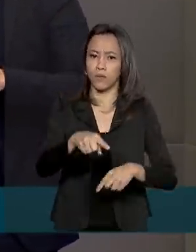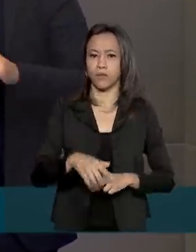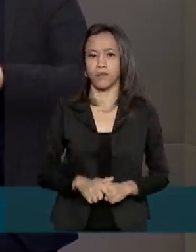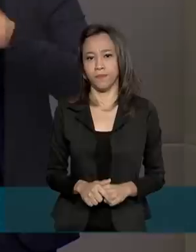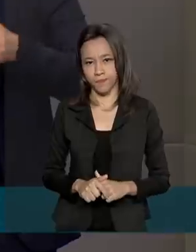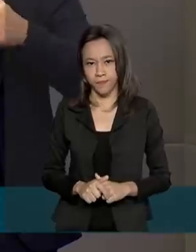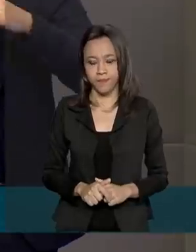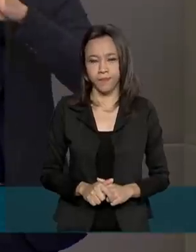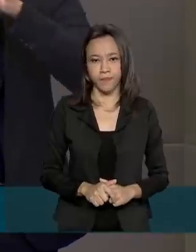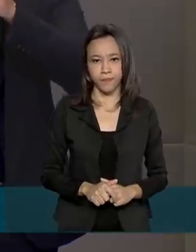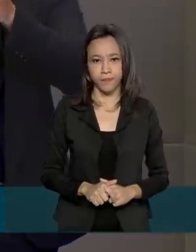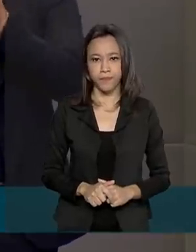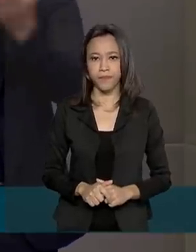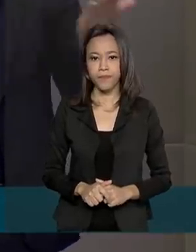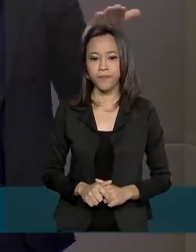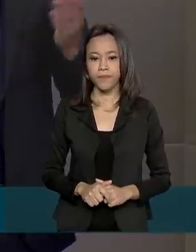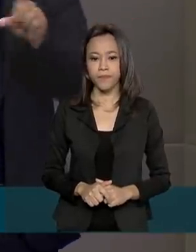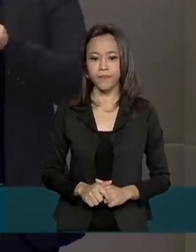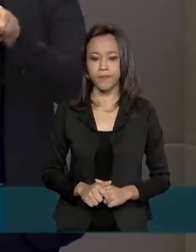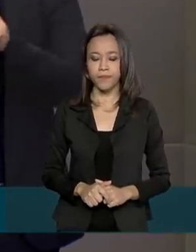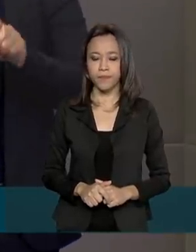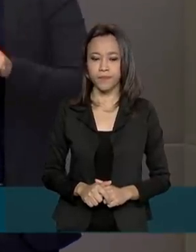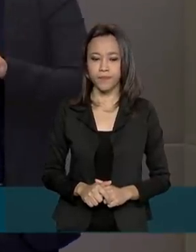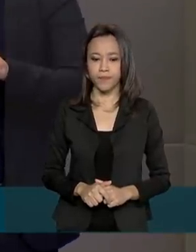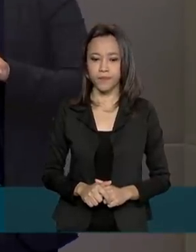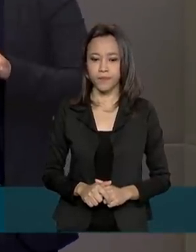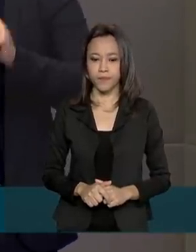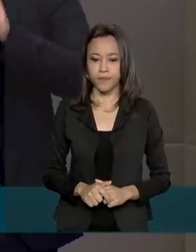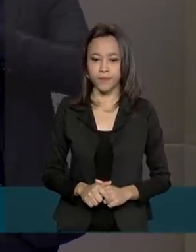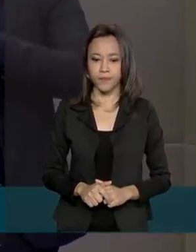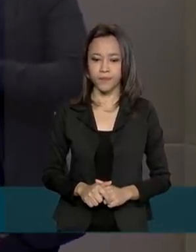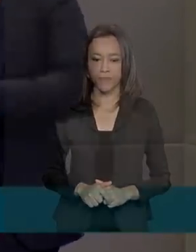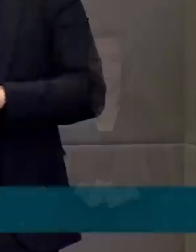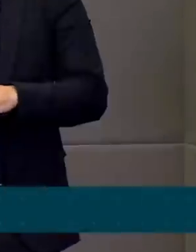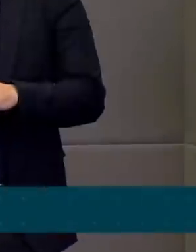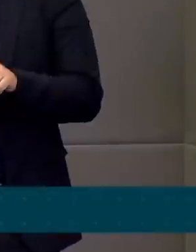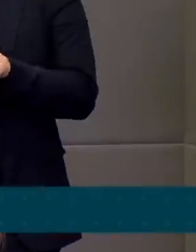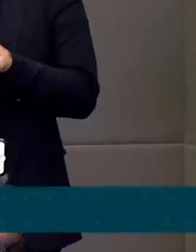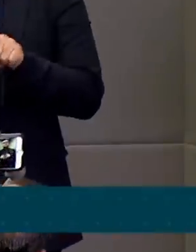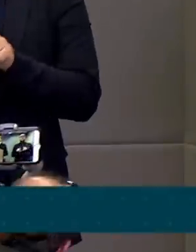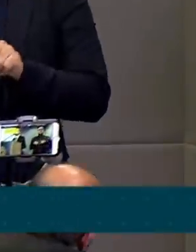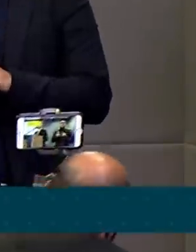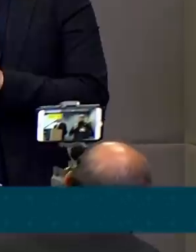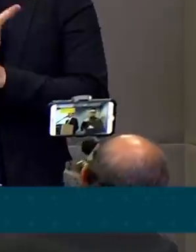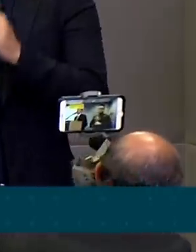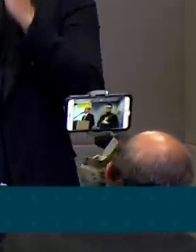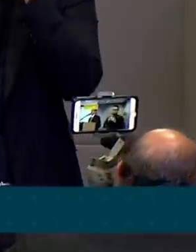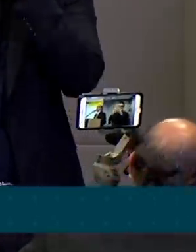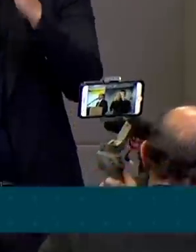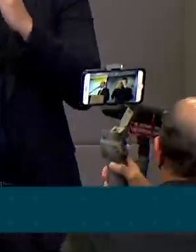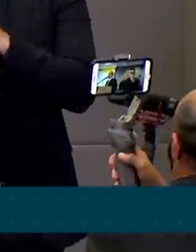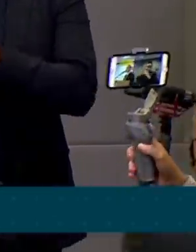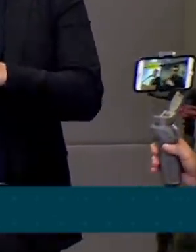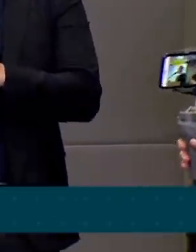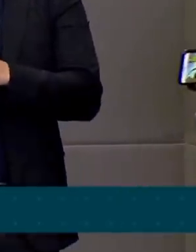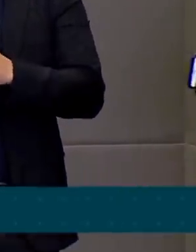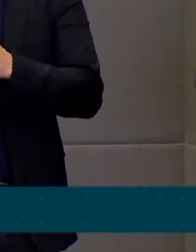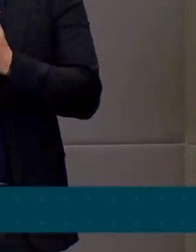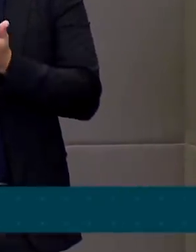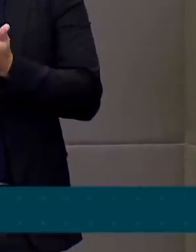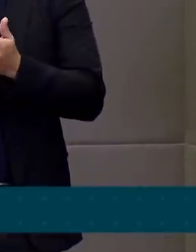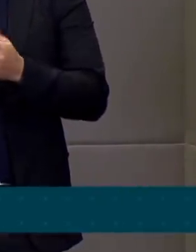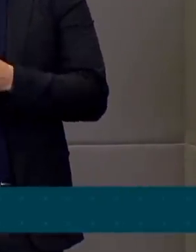de todos nós, com a boa vantagem do governo e a nossa em servir ao Brasil, creio que nós podemos